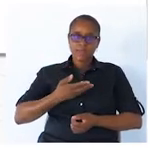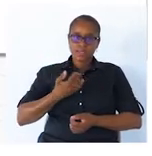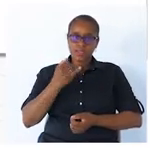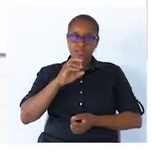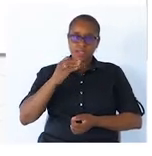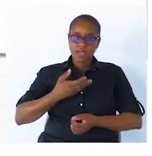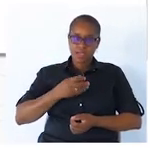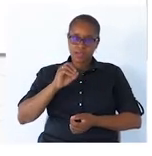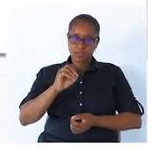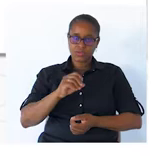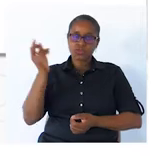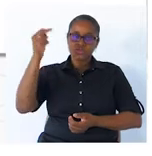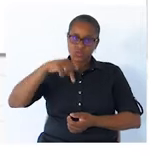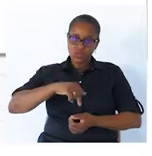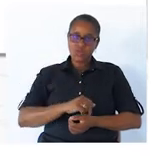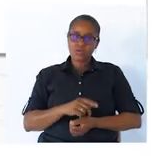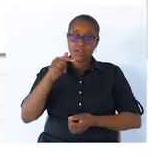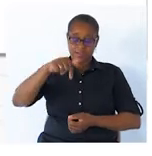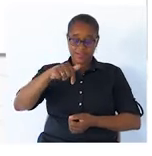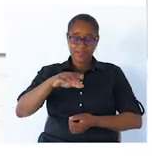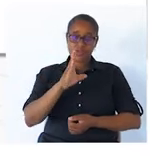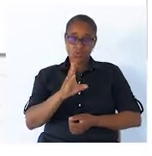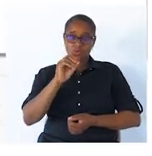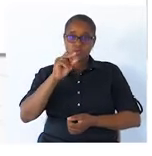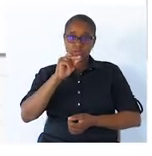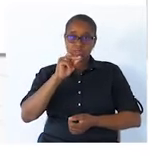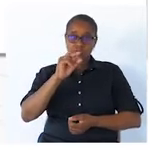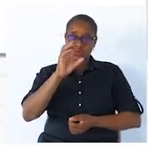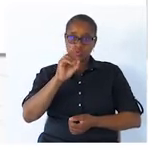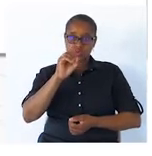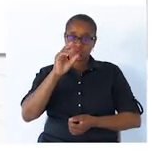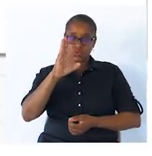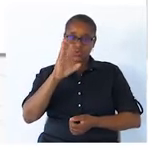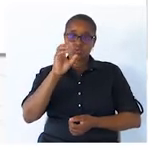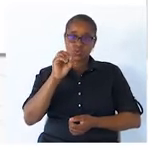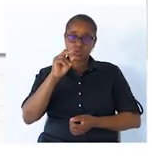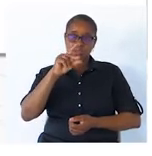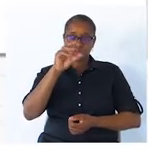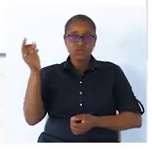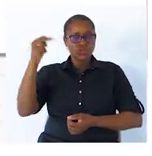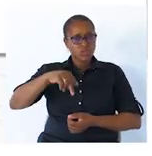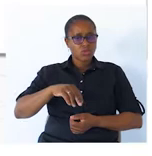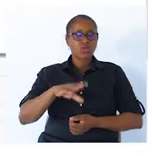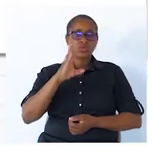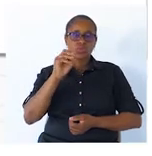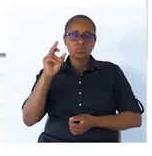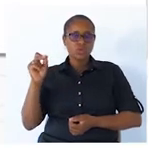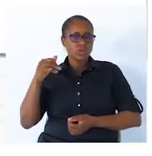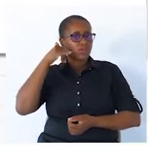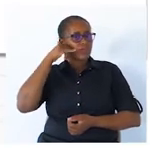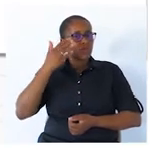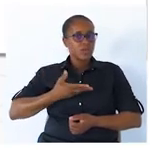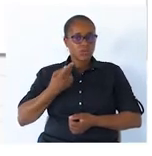Predicado. Chegou. Aqui o João chegou. O João telefonou ao Duarte. O João